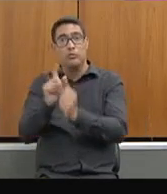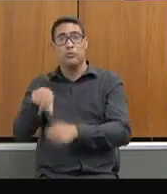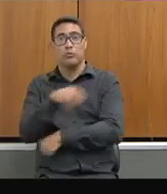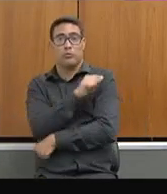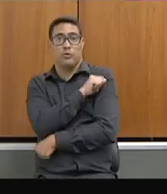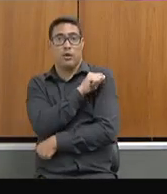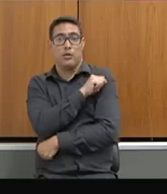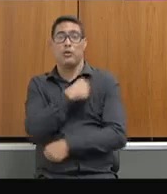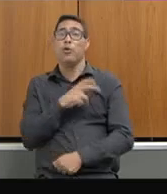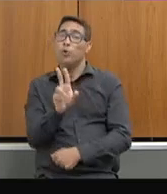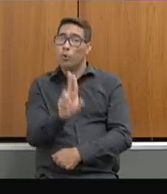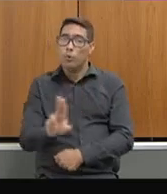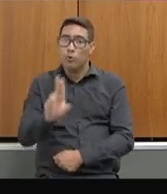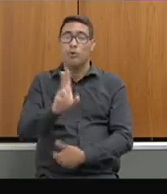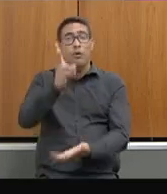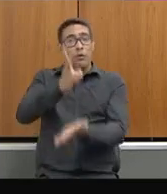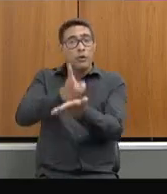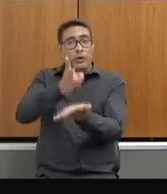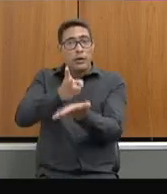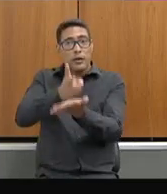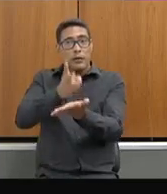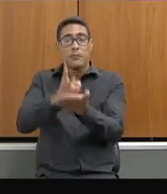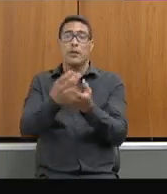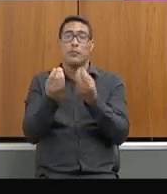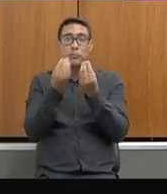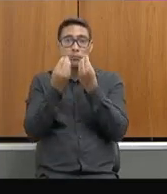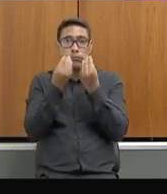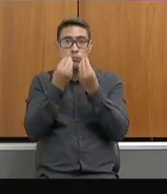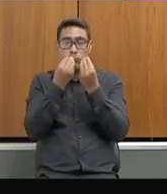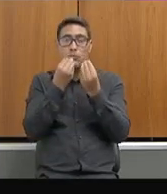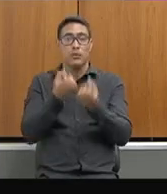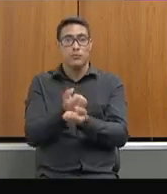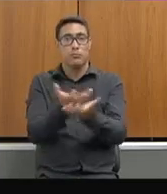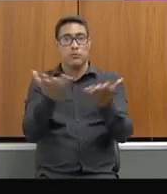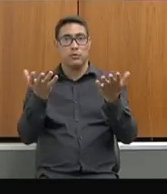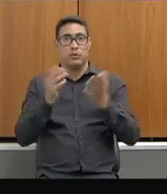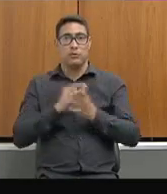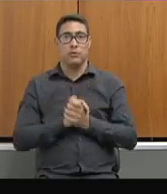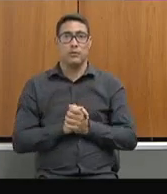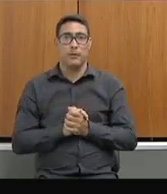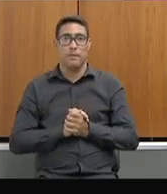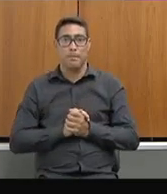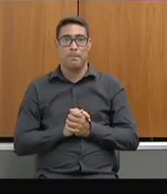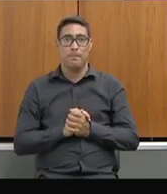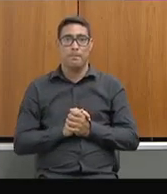utilizar da mesma alimentação ali fornecida. Pode passar.